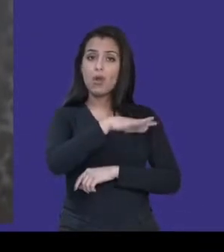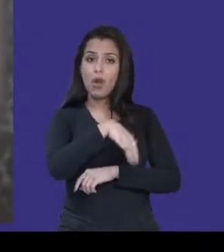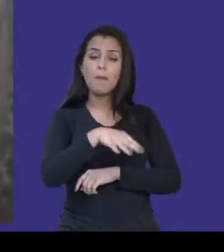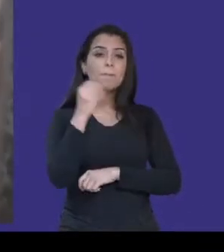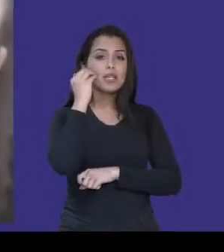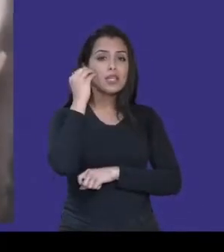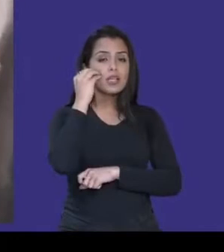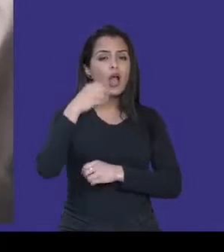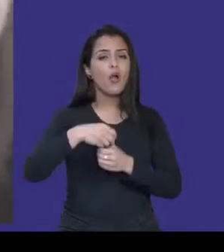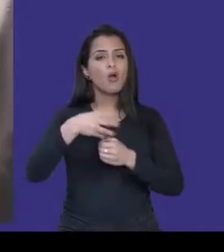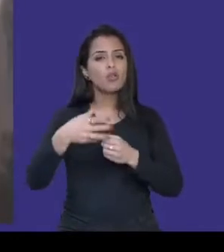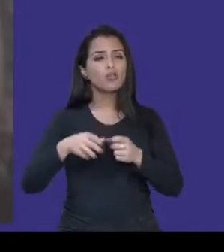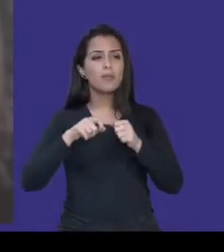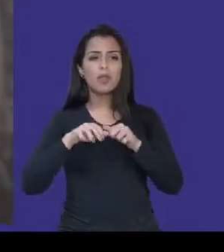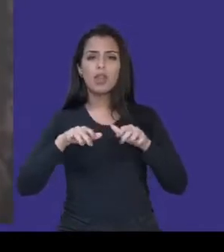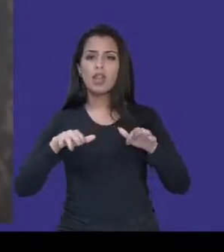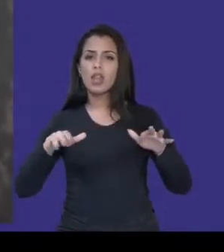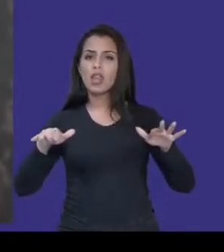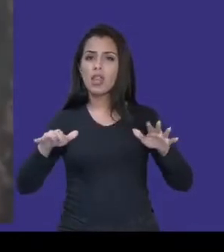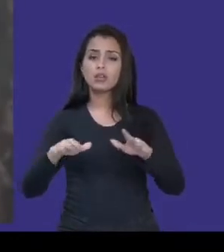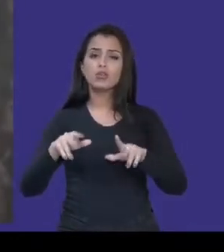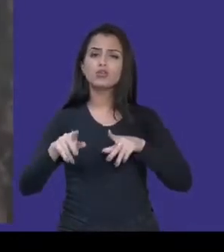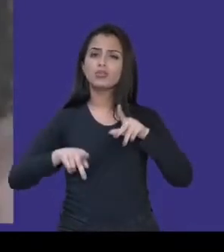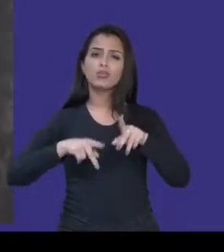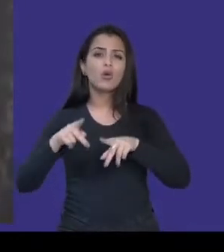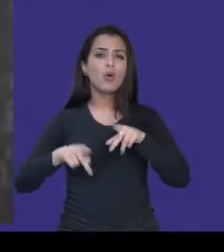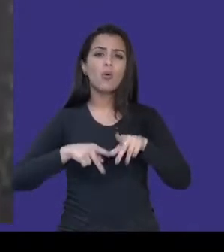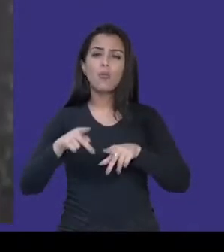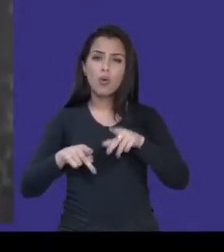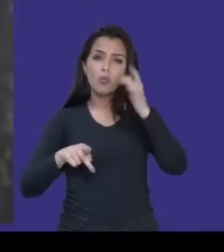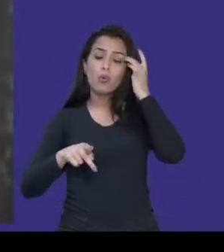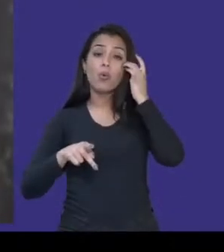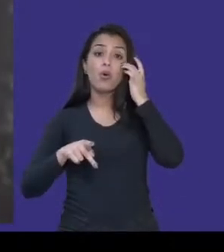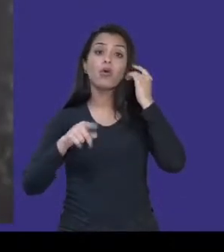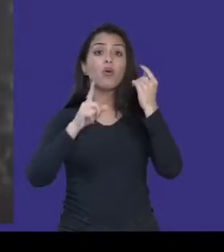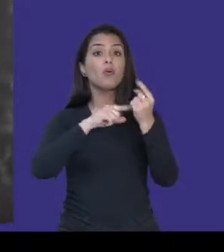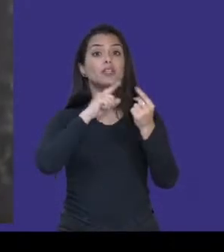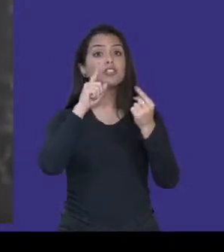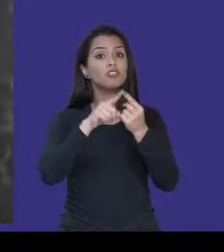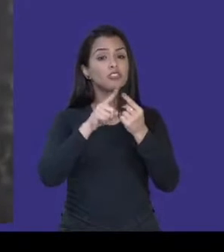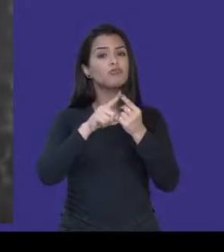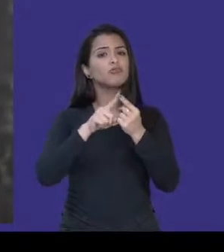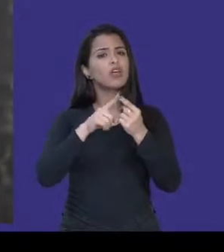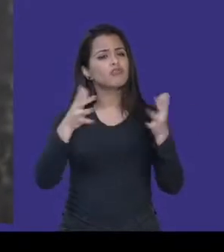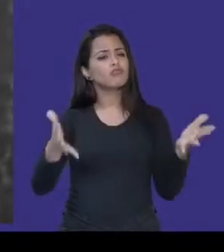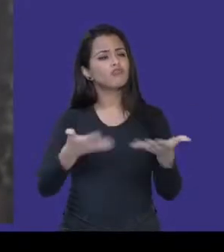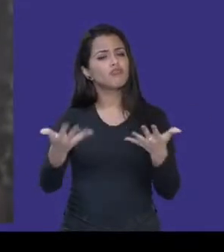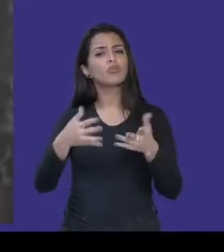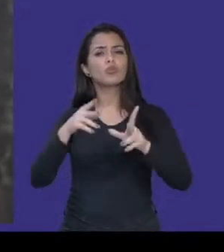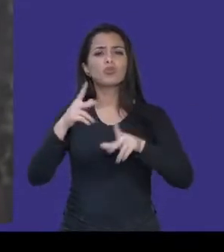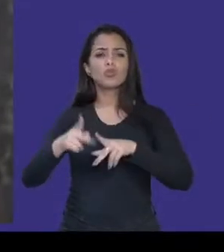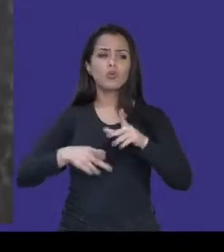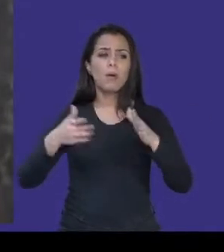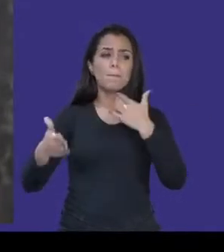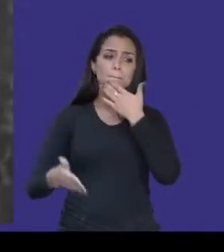conteúdos mais relevantes com os seus públicos-alvo e com o objetivo de fidelizar um público que já existe, melhorar a reputação da marca e